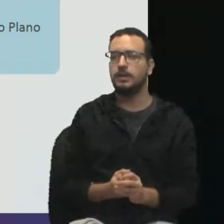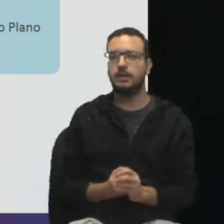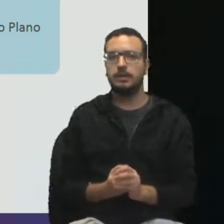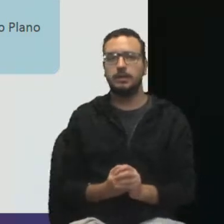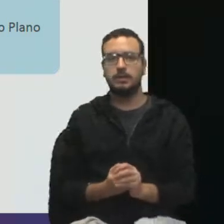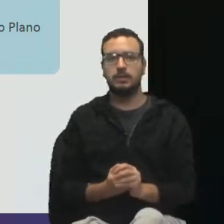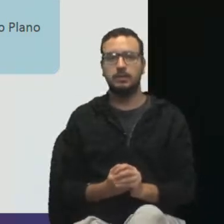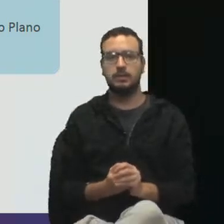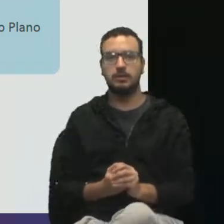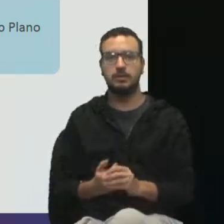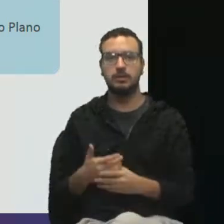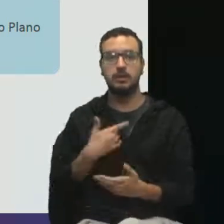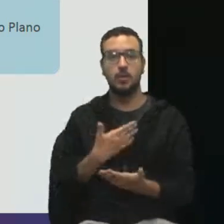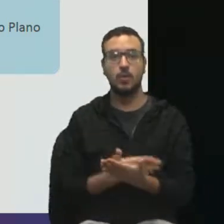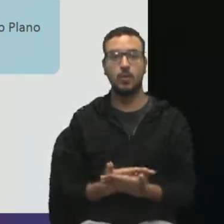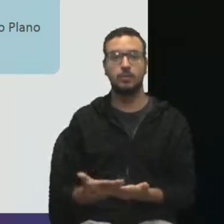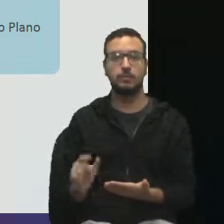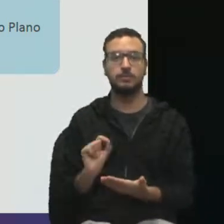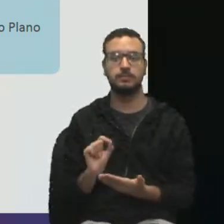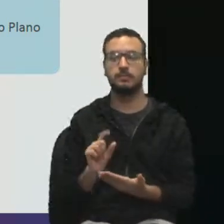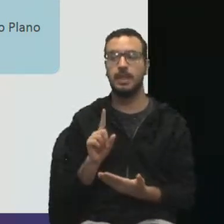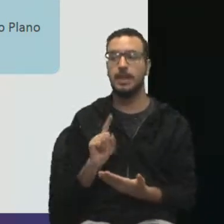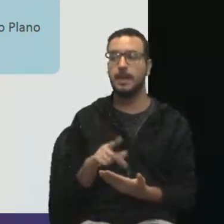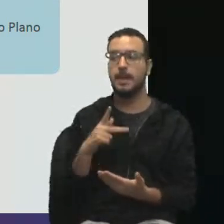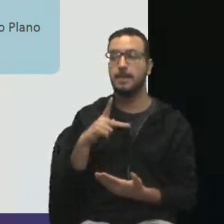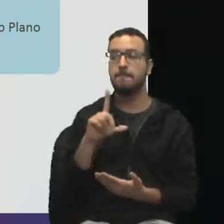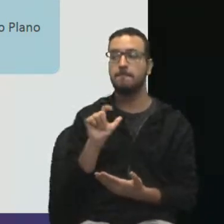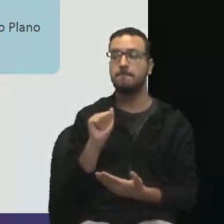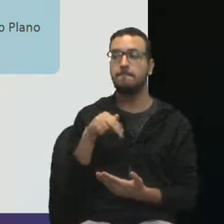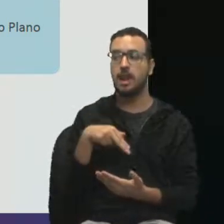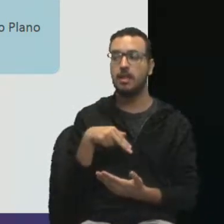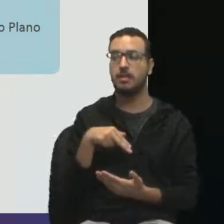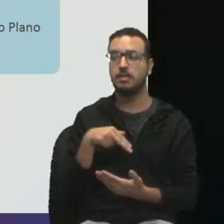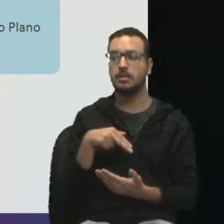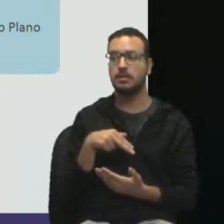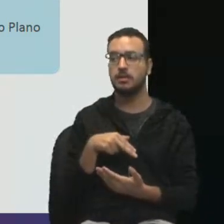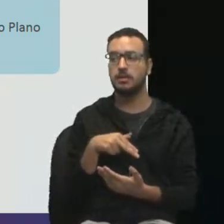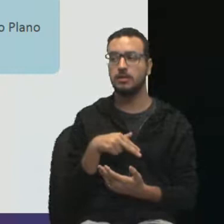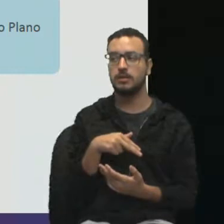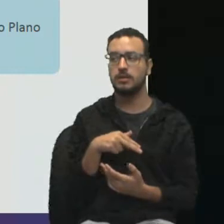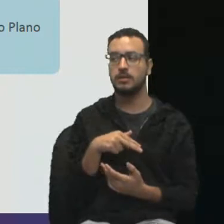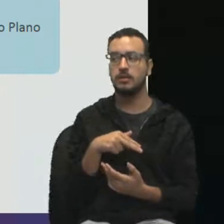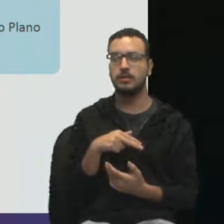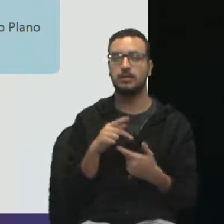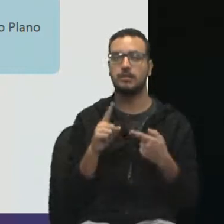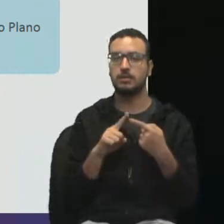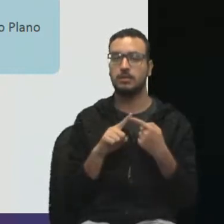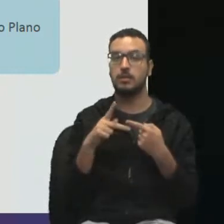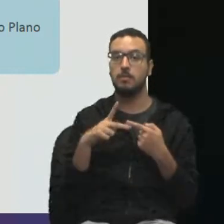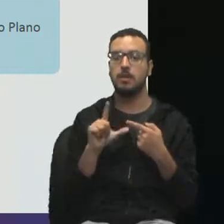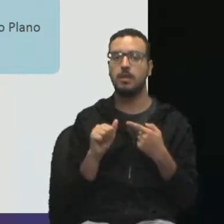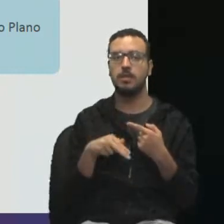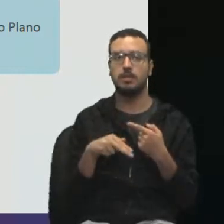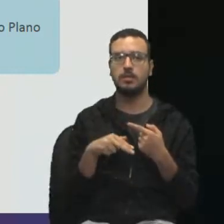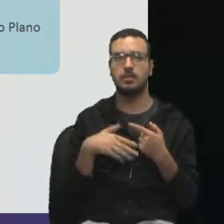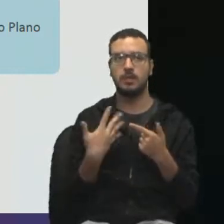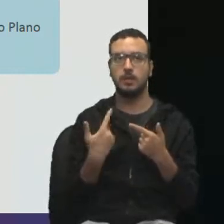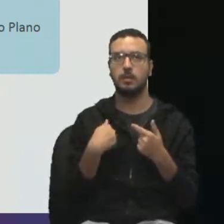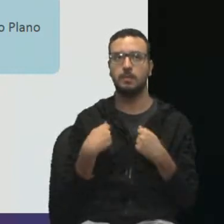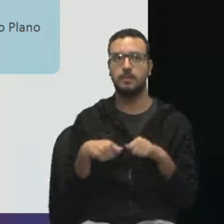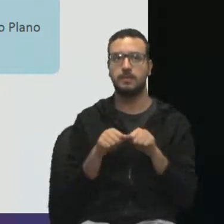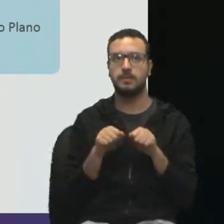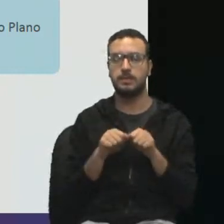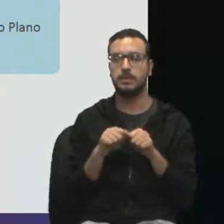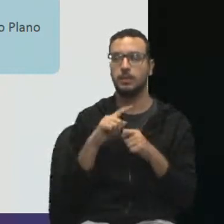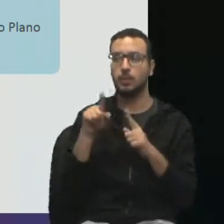começo com o quê? Eu começo com o plan, começo com planejar. Eu vou, então, definir